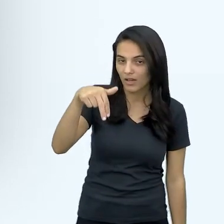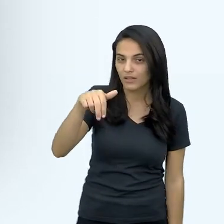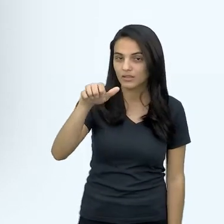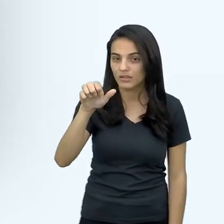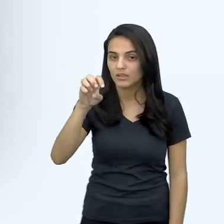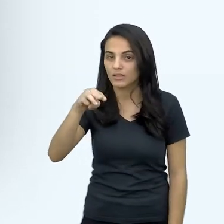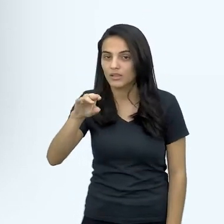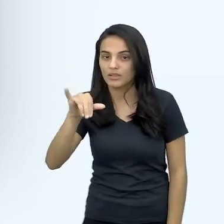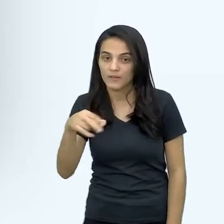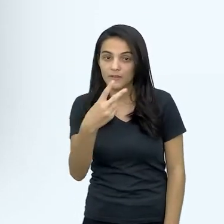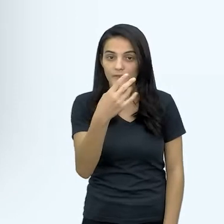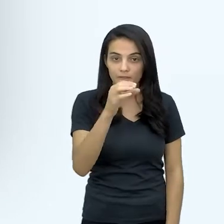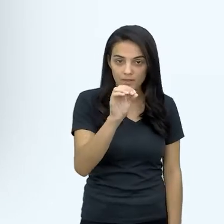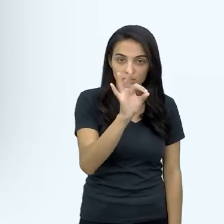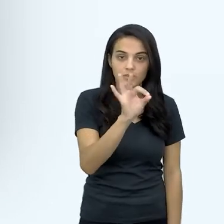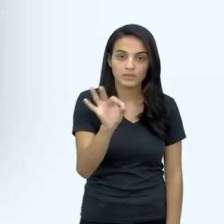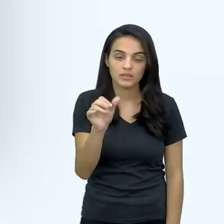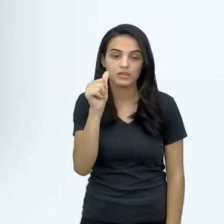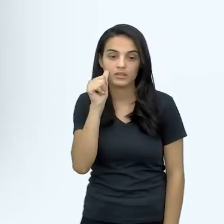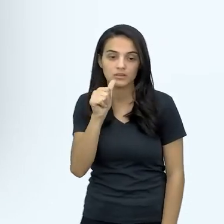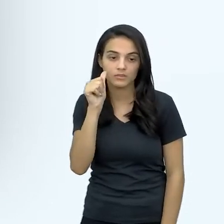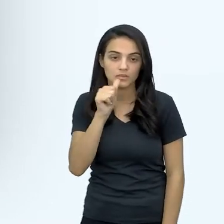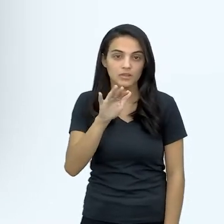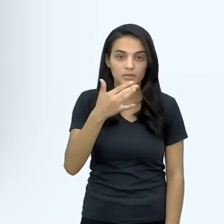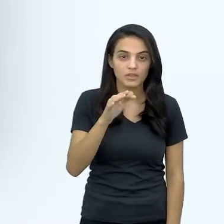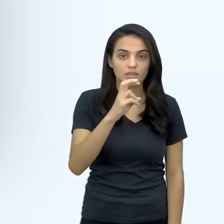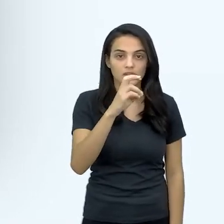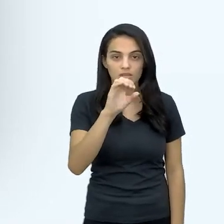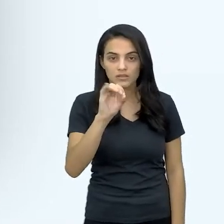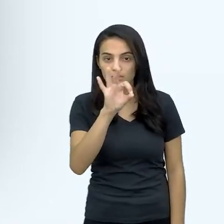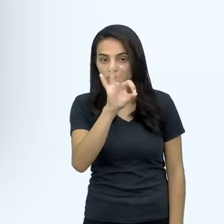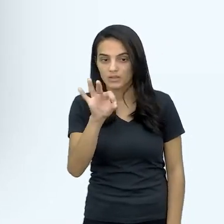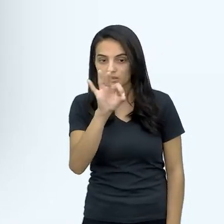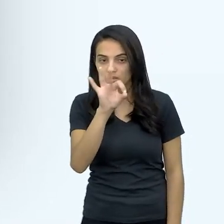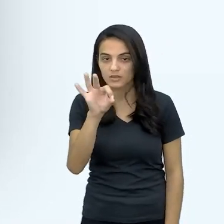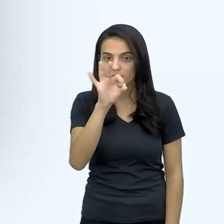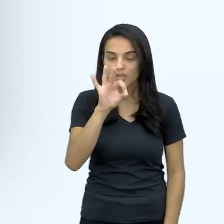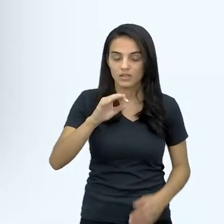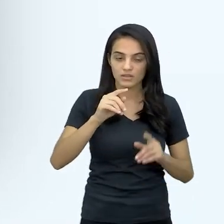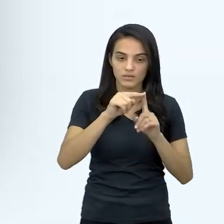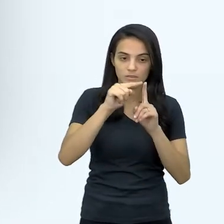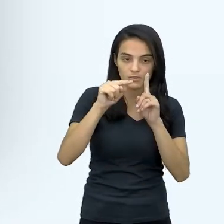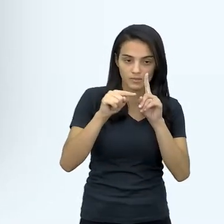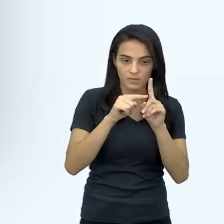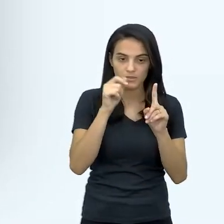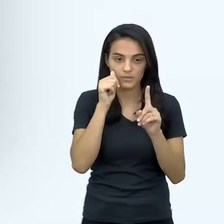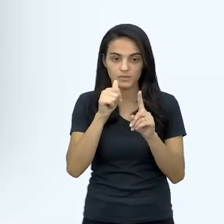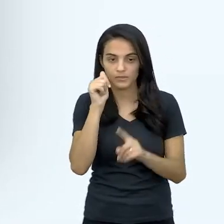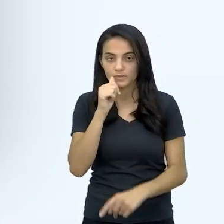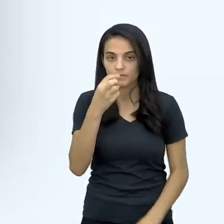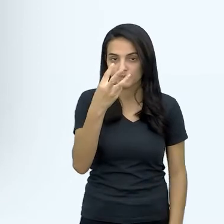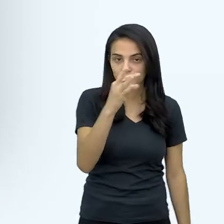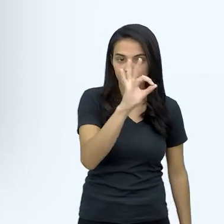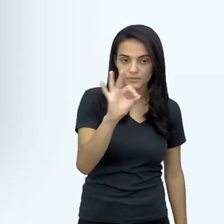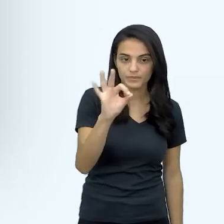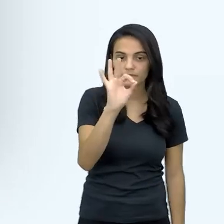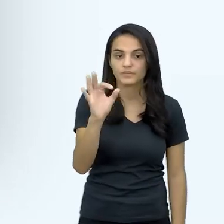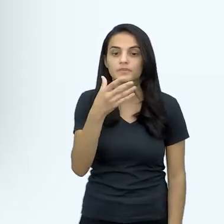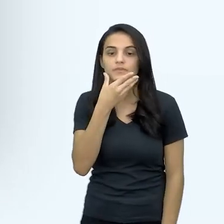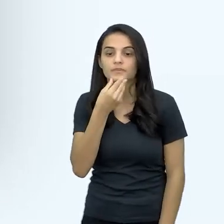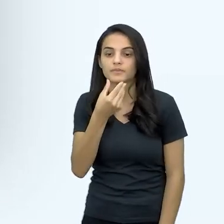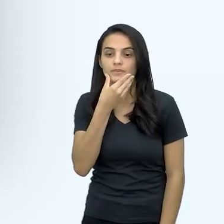20% das mulheres, né, cerca de 50% das gestantes e 3%, por exemplo, dos homens, né,